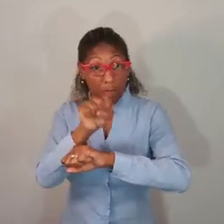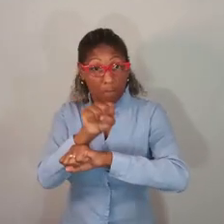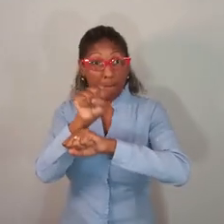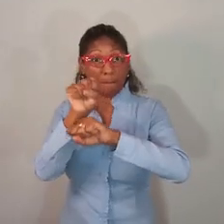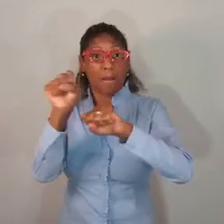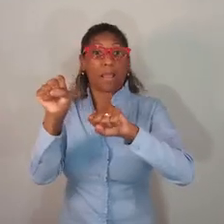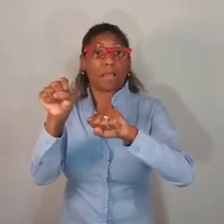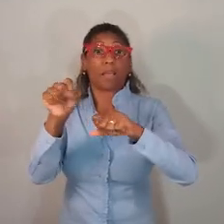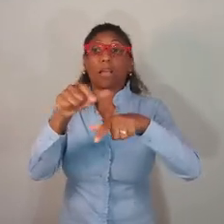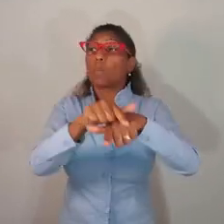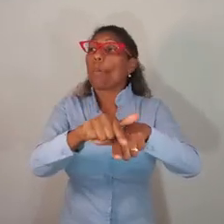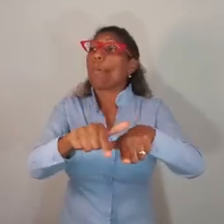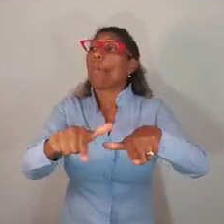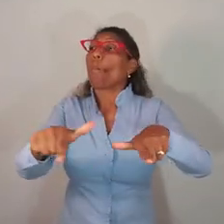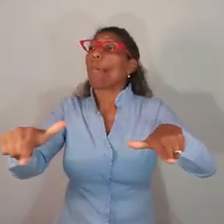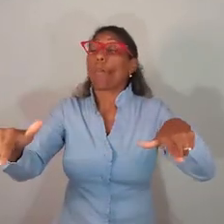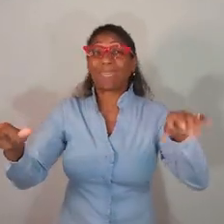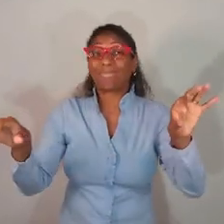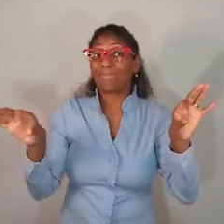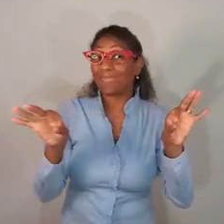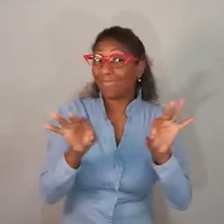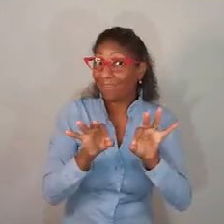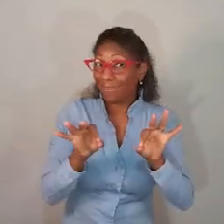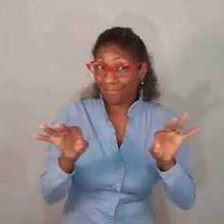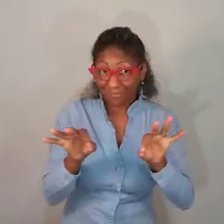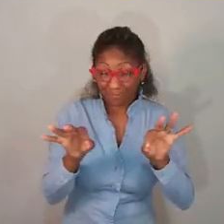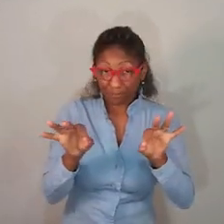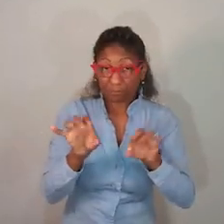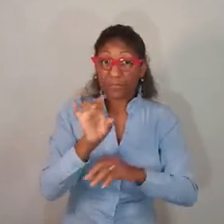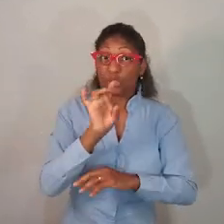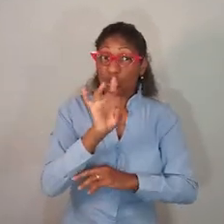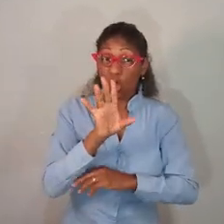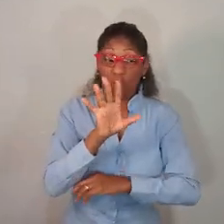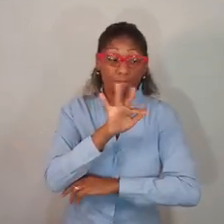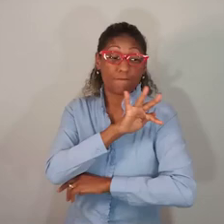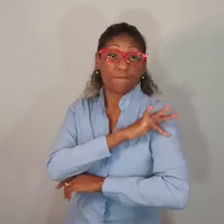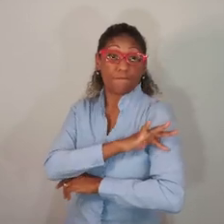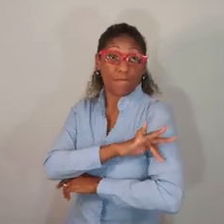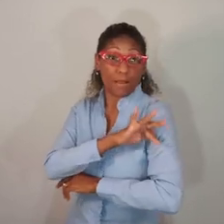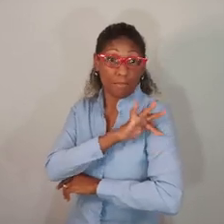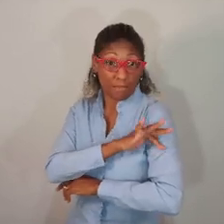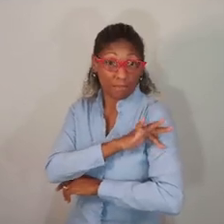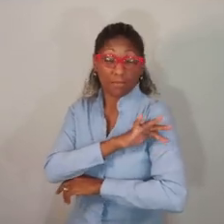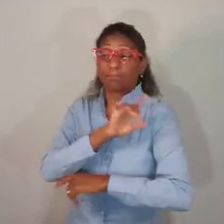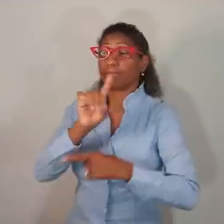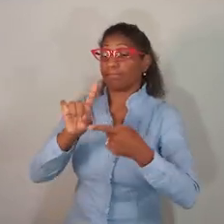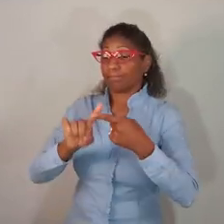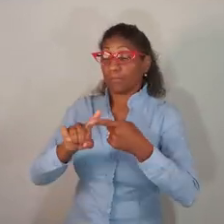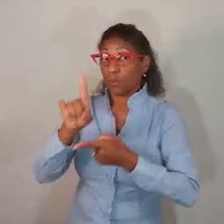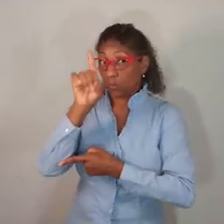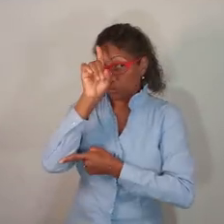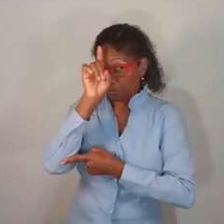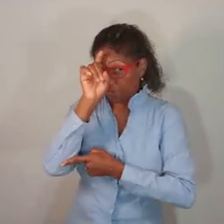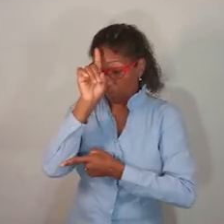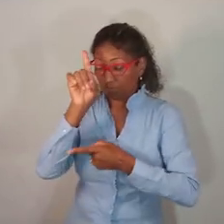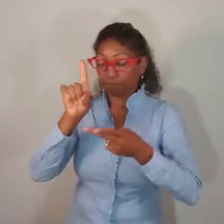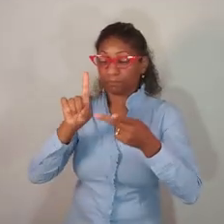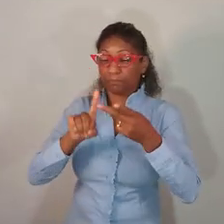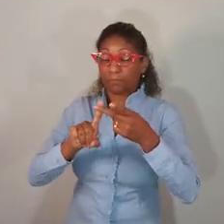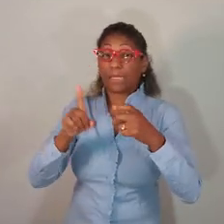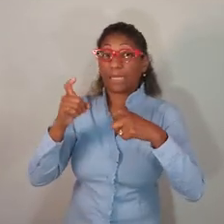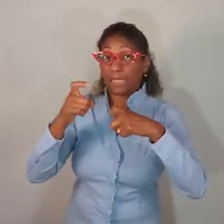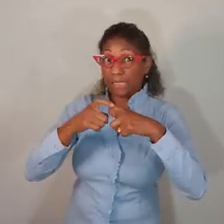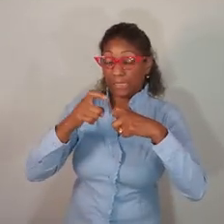8 horas da noite e as 5 horas da manhã, para reduzir a circulação de pessoas. Nesse horário, podem funcionar apenas